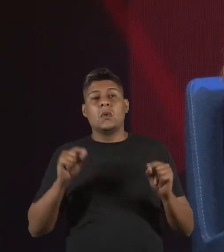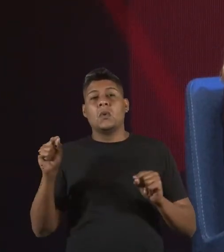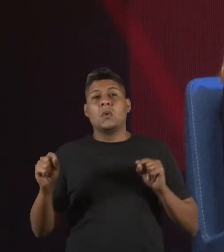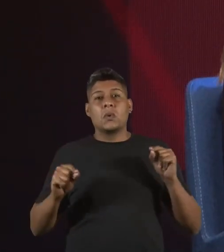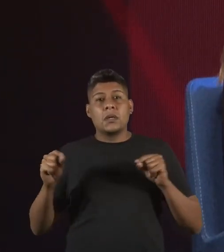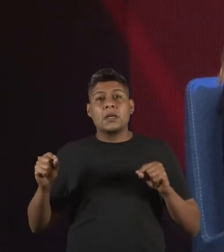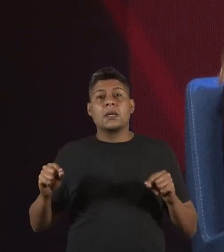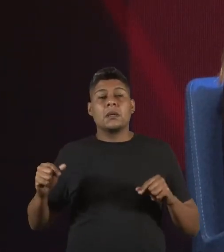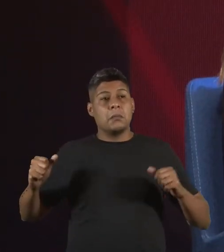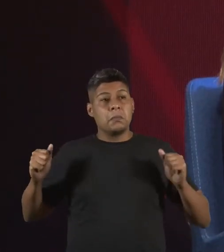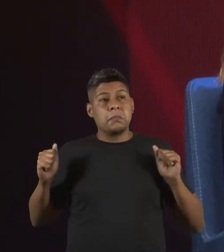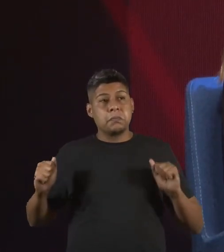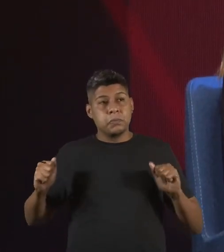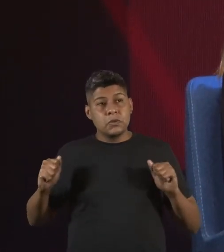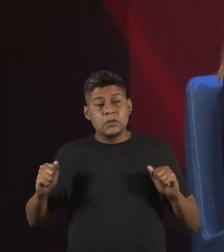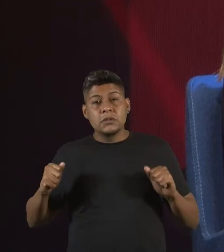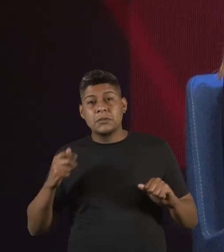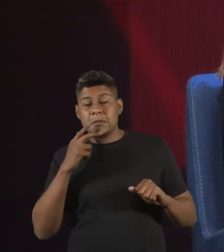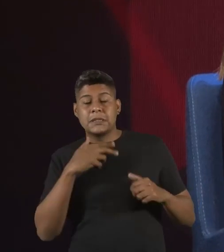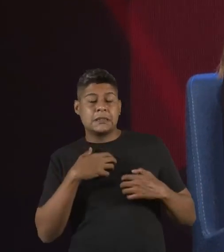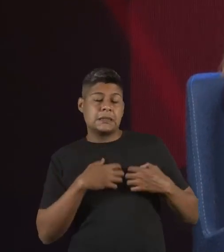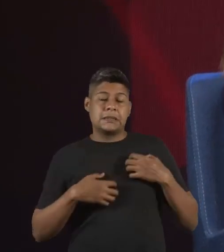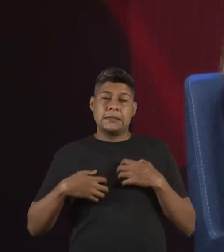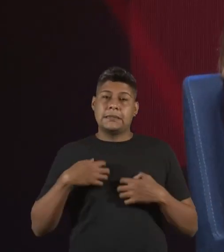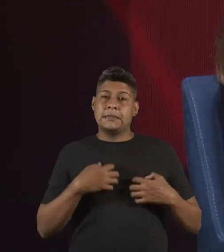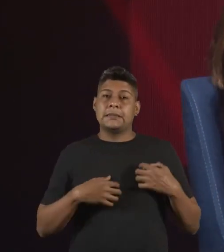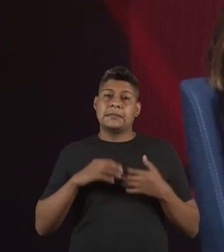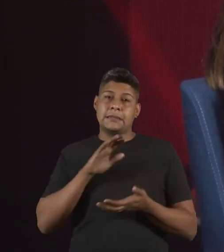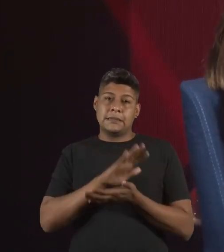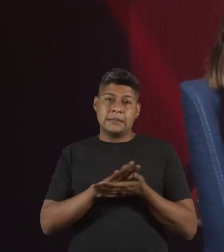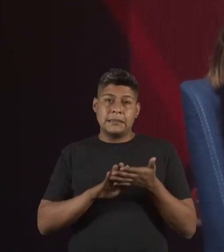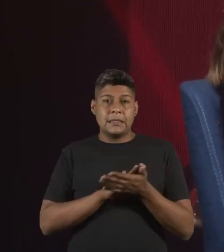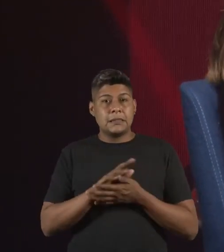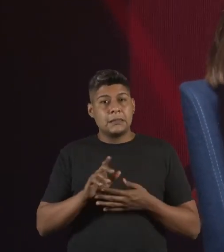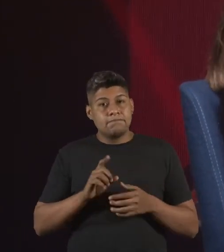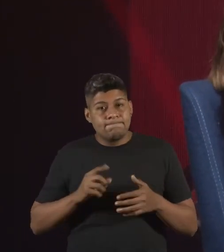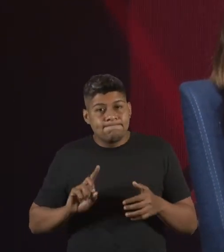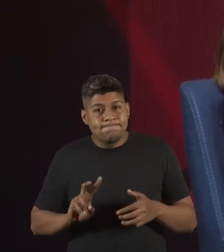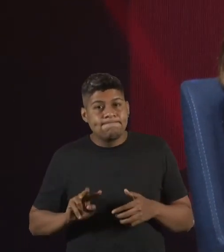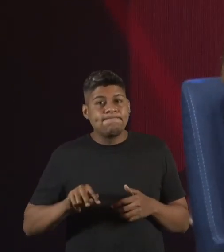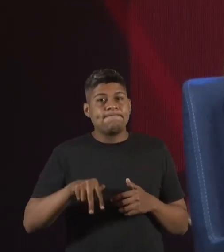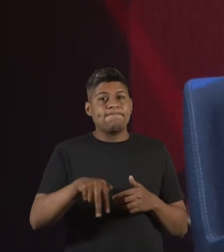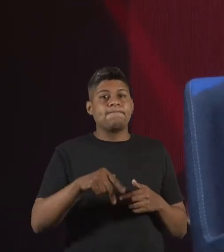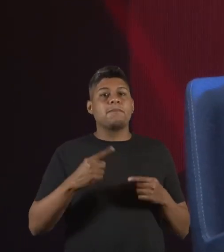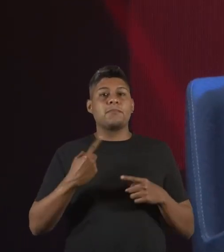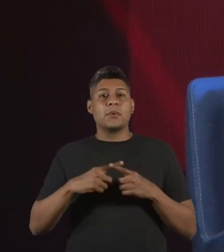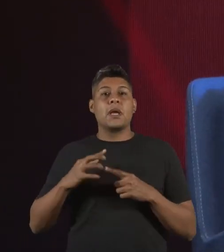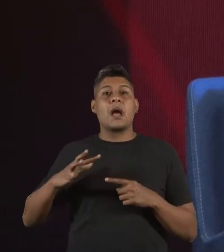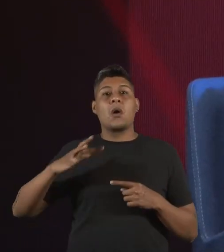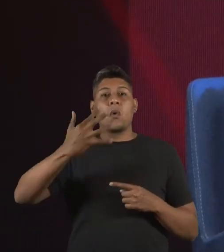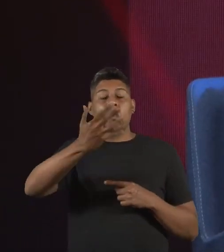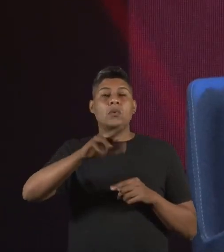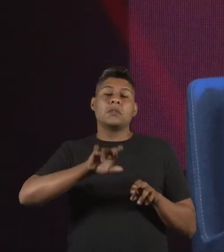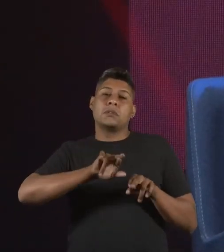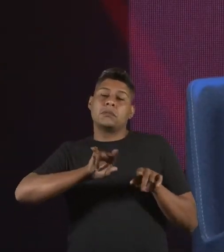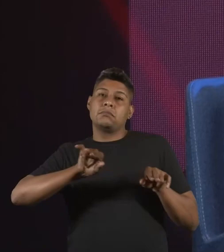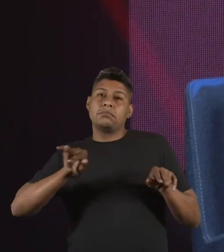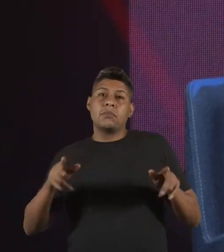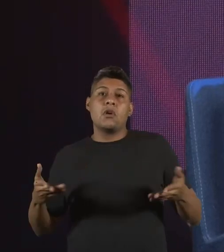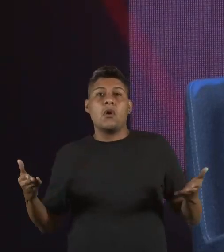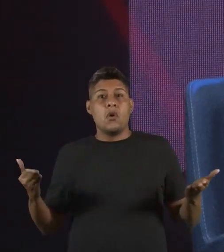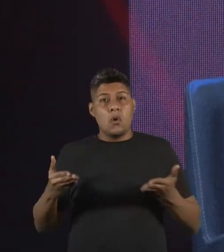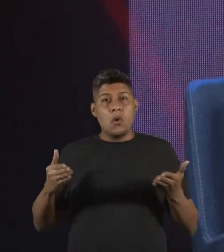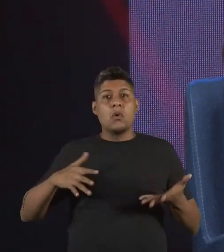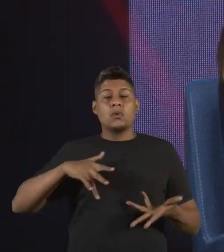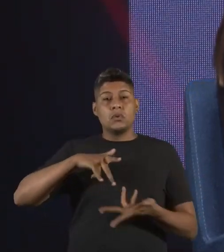o máximo possível não se incomodar com isso, se colocar, se posicionar, porque vai acontecer uma série de vezes. Hoje